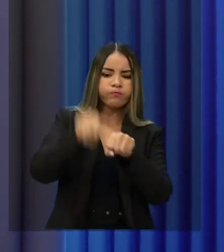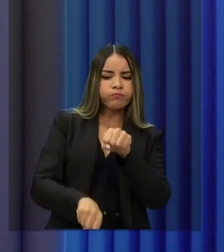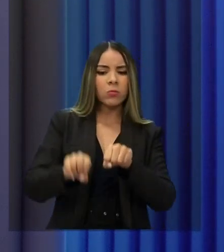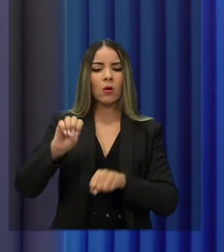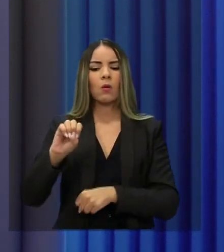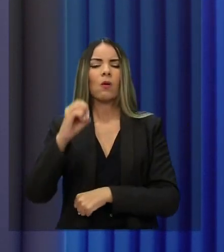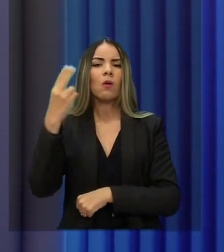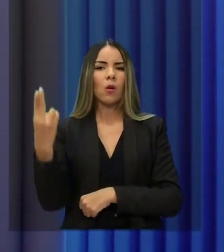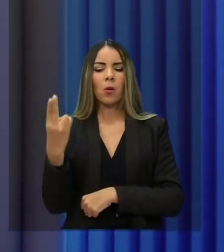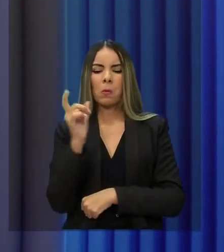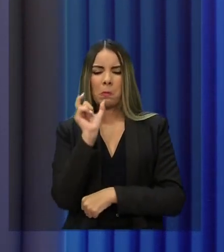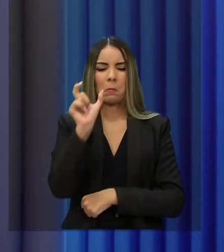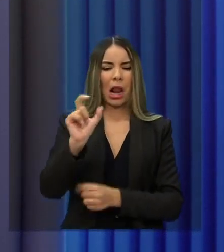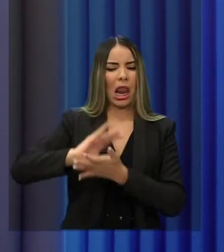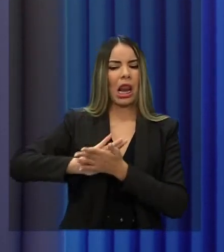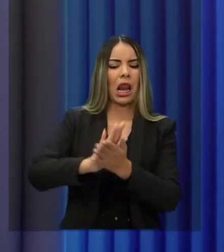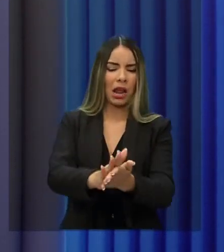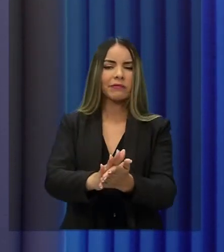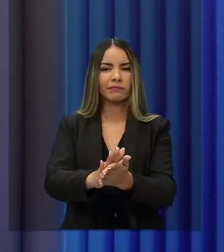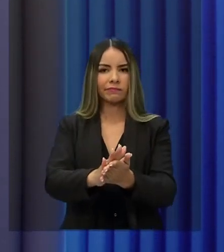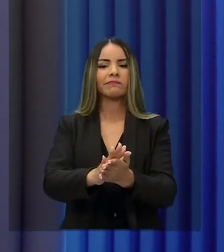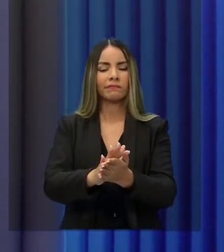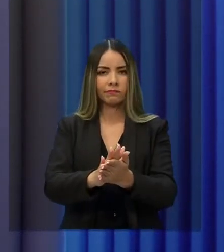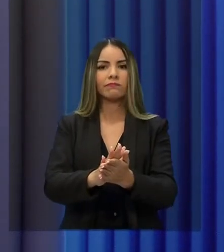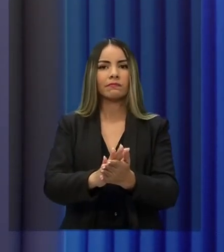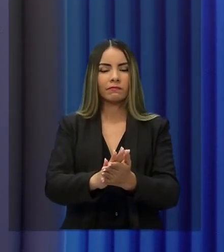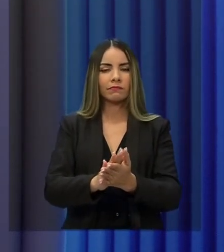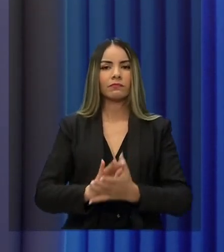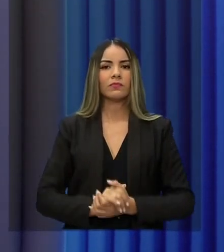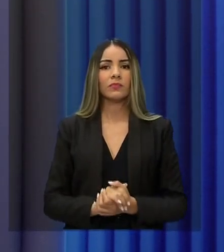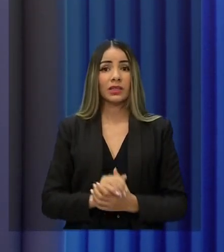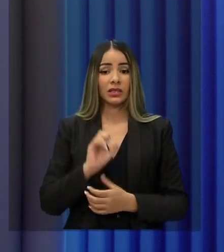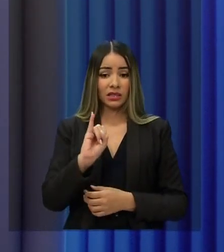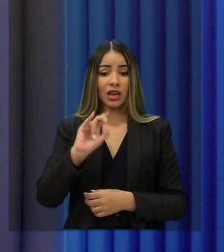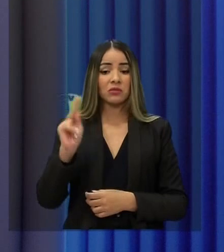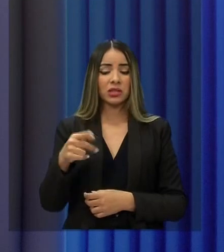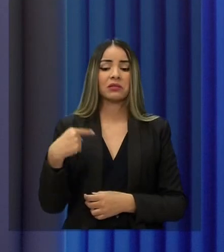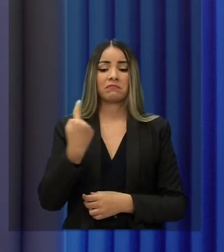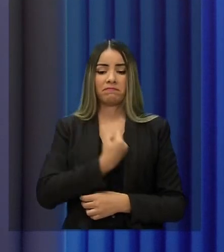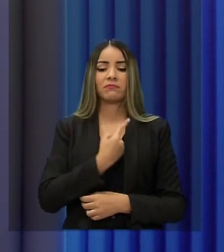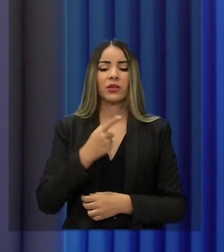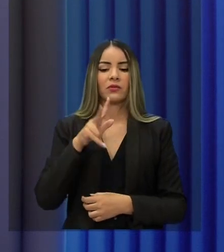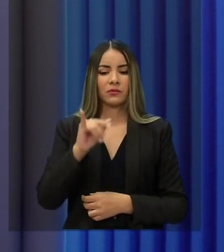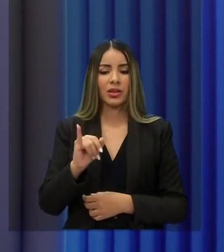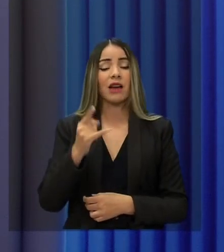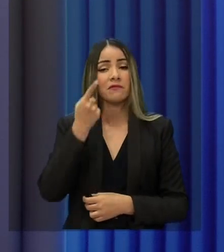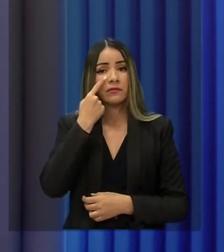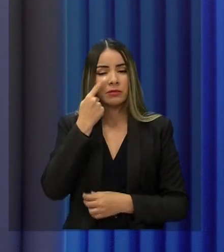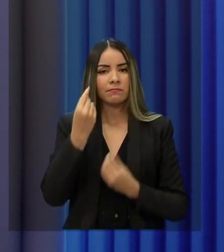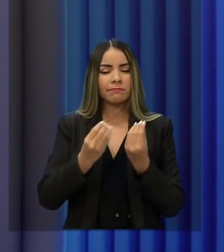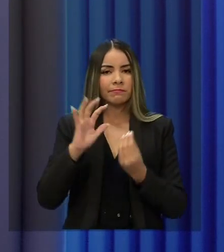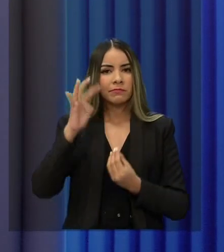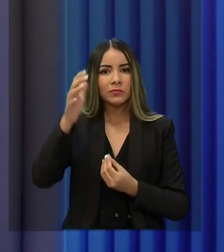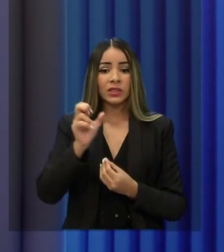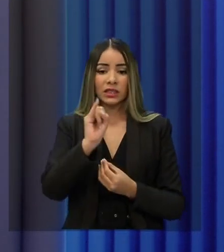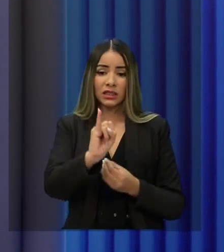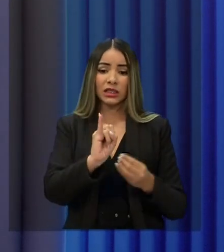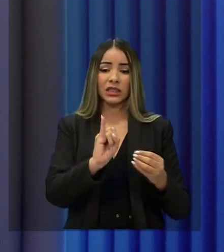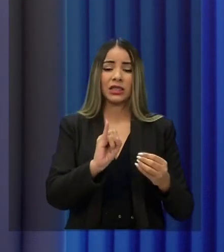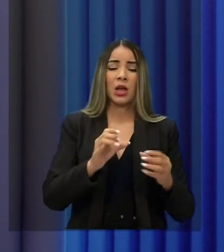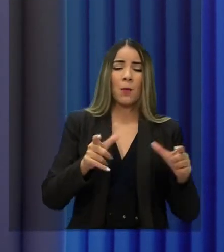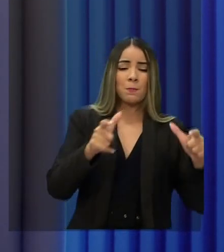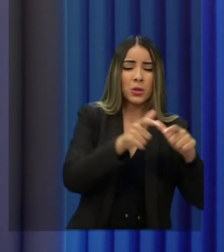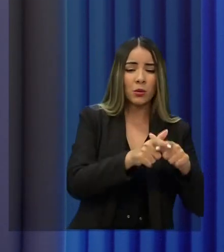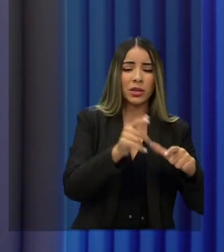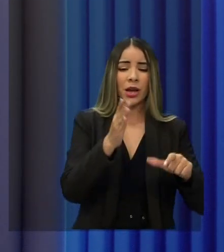seja, há uma palavra preconceituosa praticada contra qualquer minoria no Estado de Ceará. Seja uma minoria por conta da raça, seja